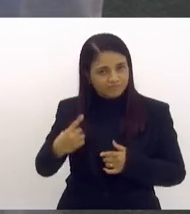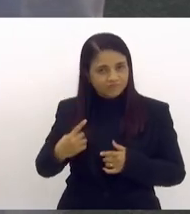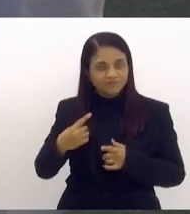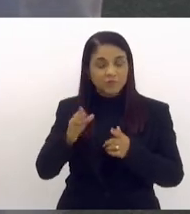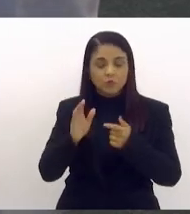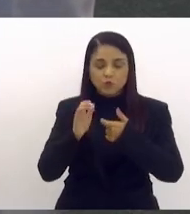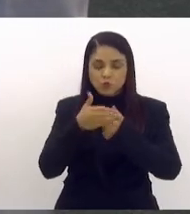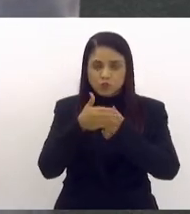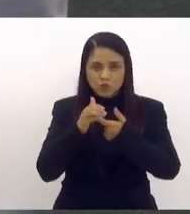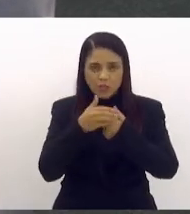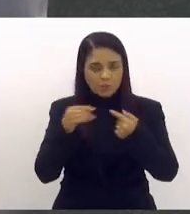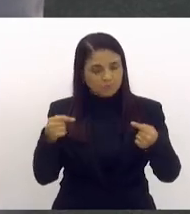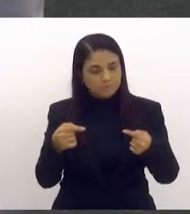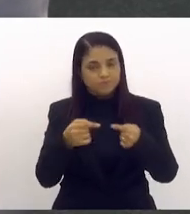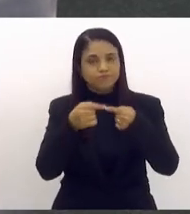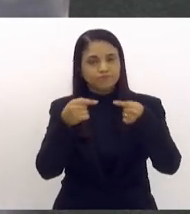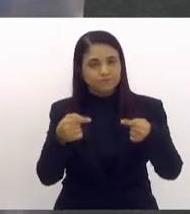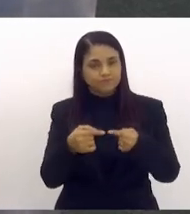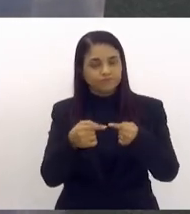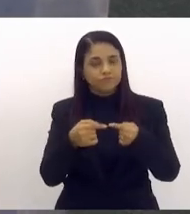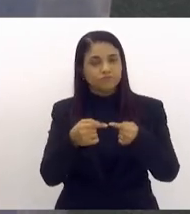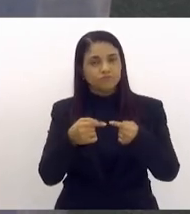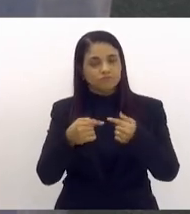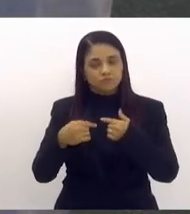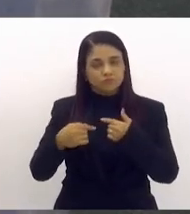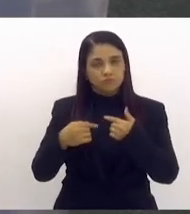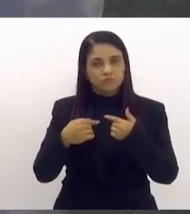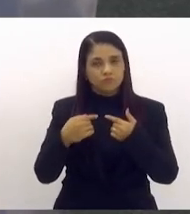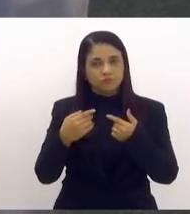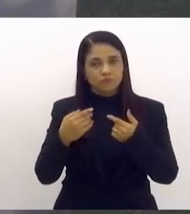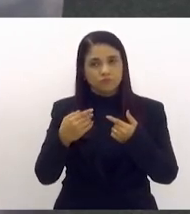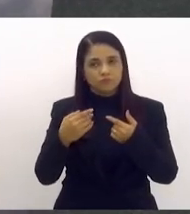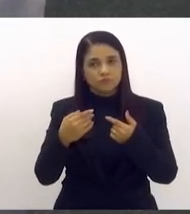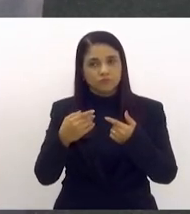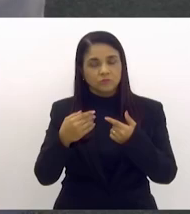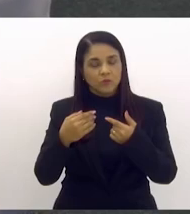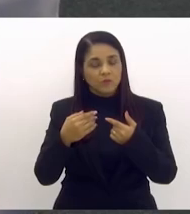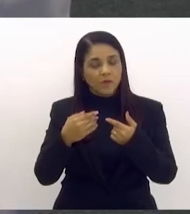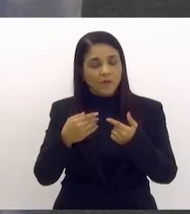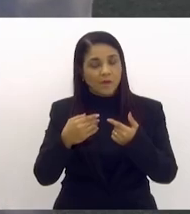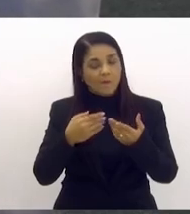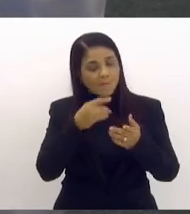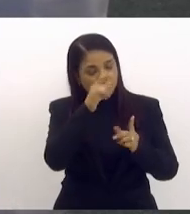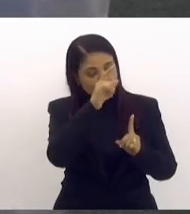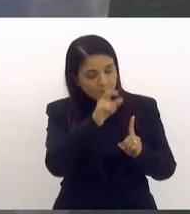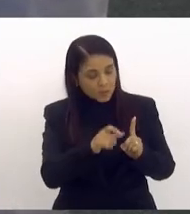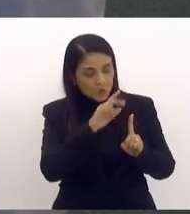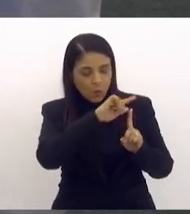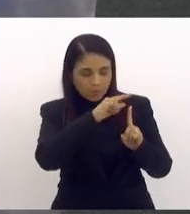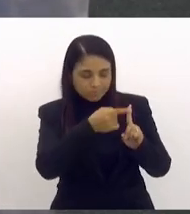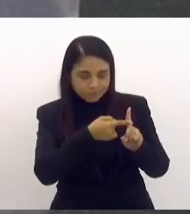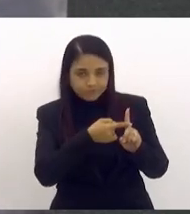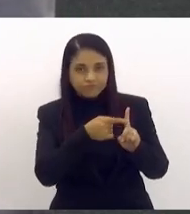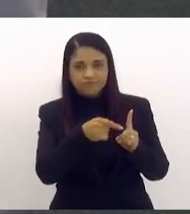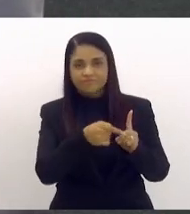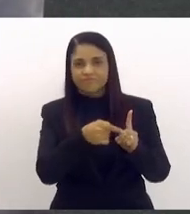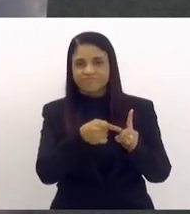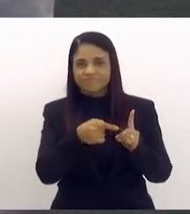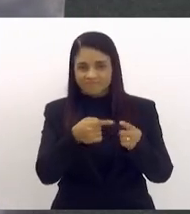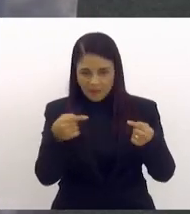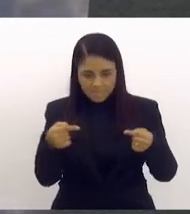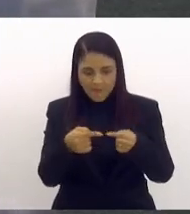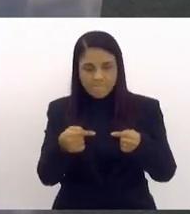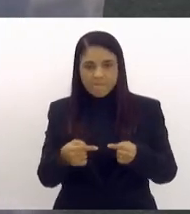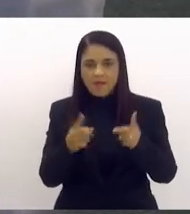utilizados no processo da pessoa gestante na sua integralidade no